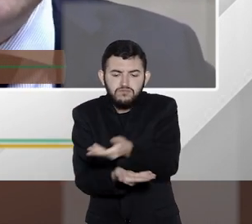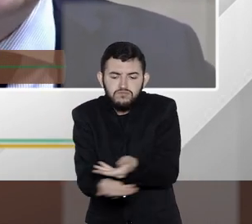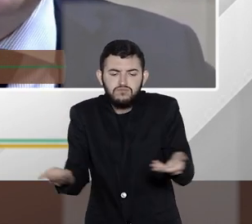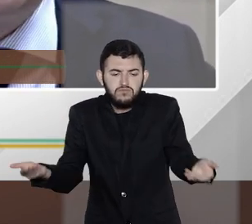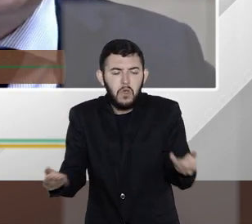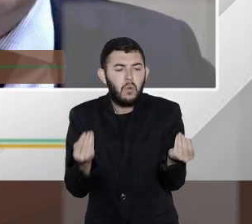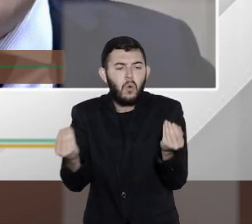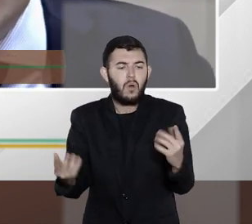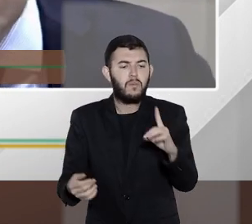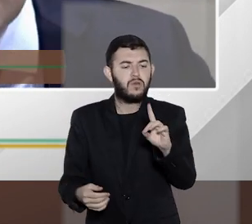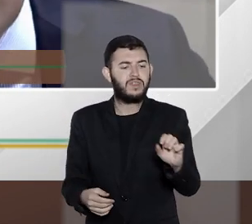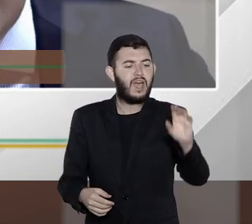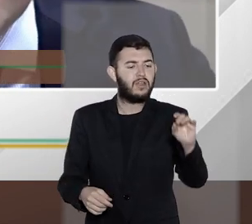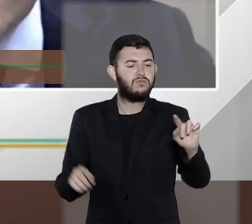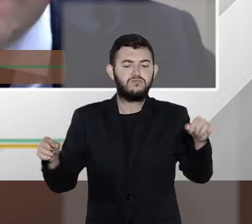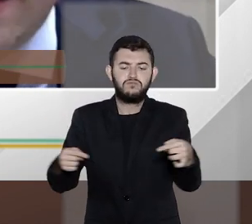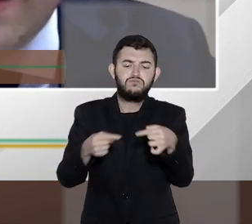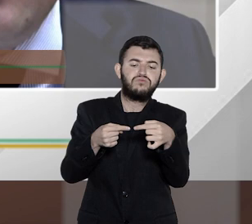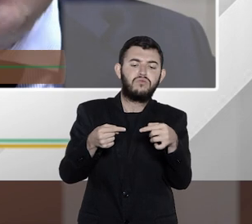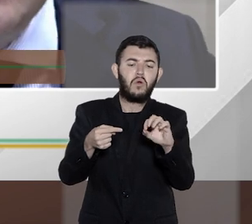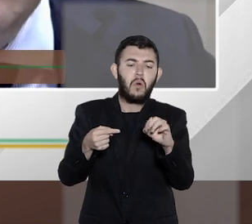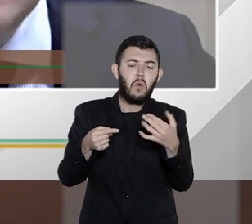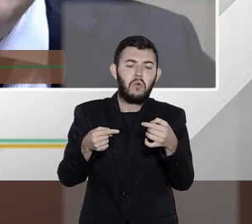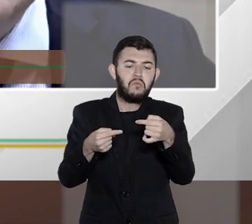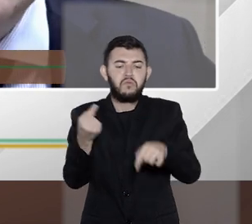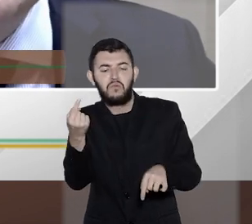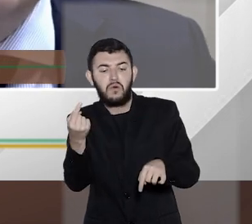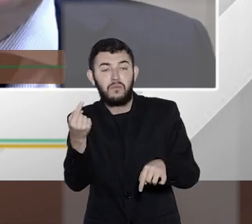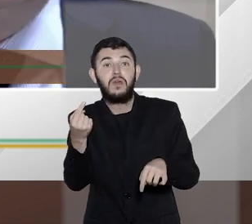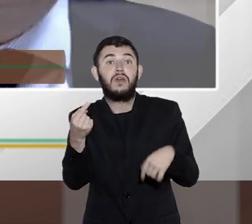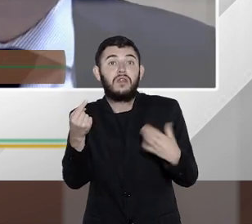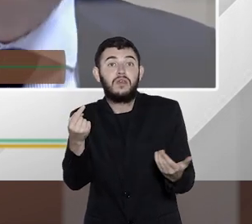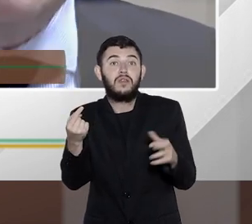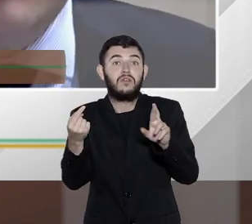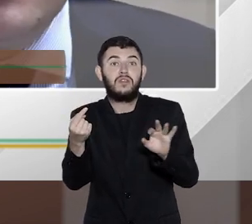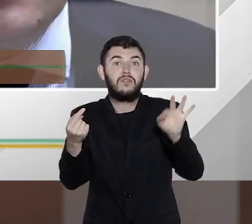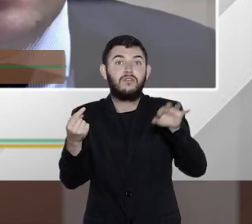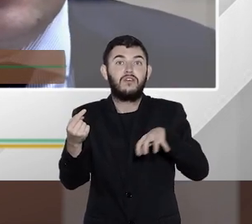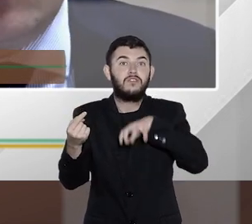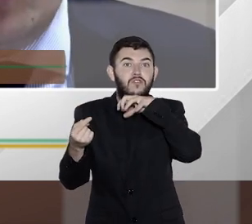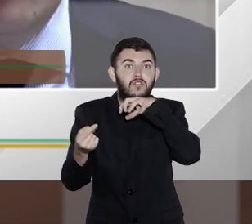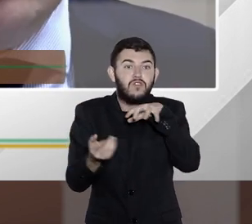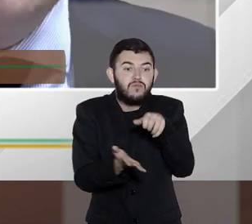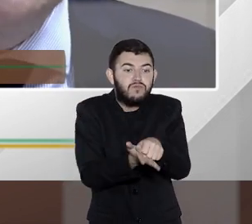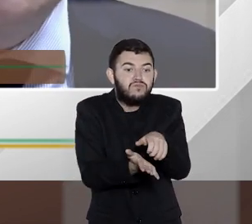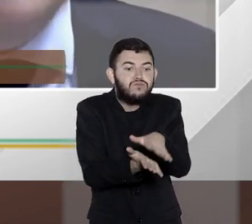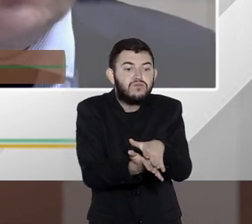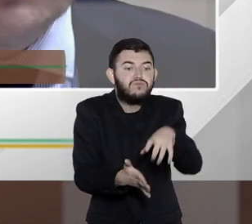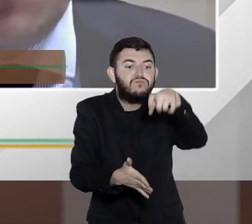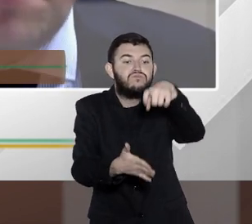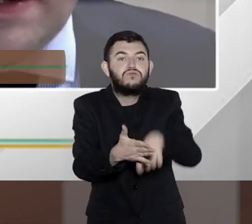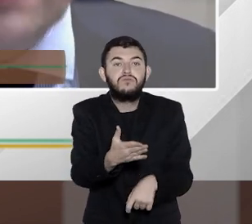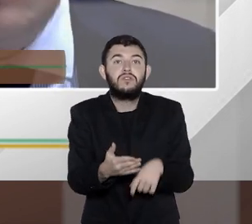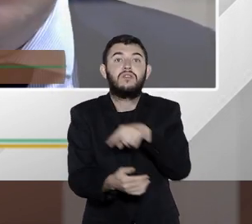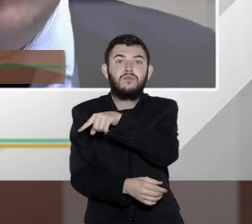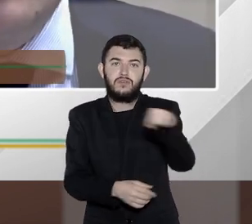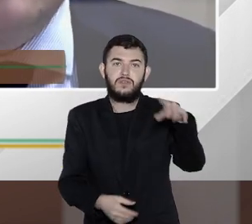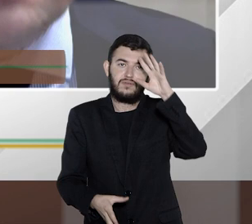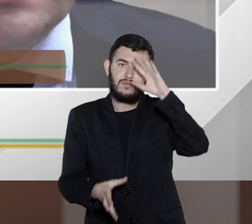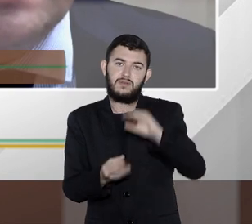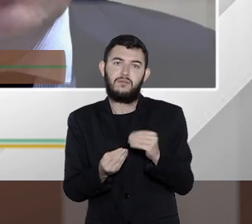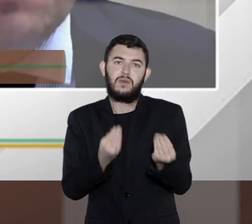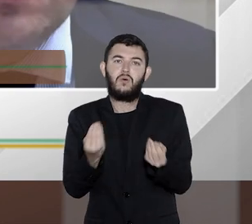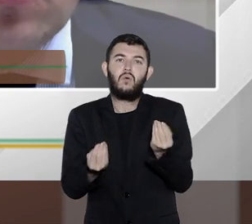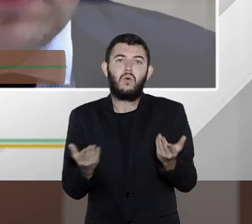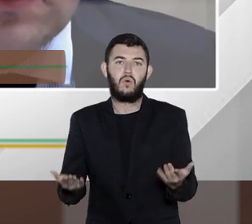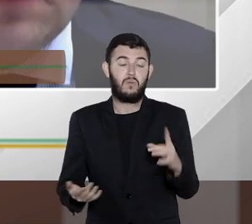dados, se você tiver alguma coisa errada, cai na malha fina, e assim você já sabe como que os seus dados vão parar e como são